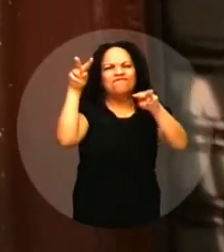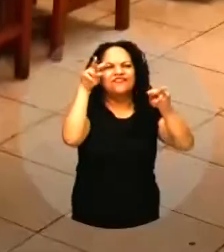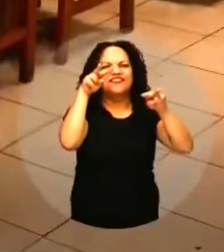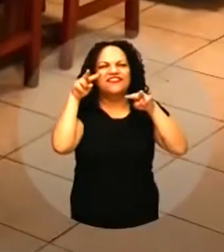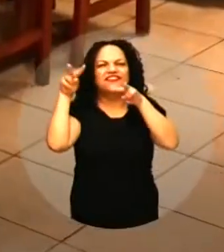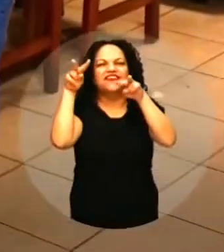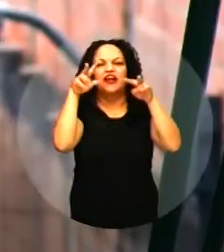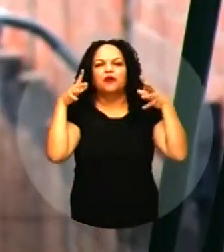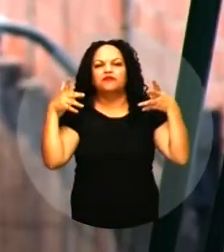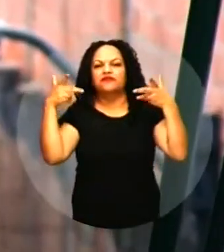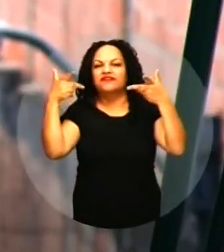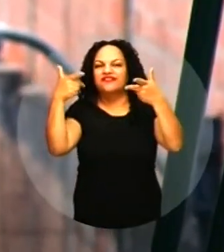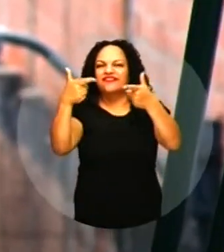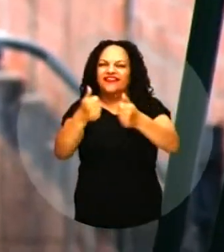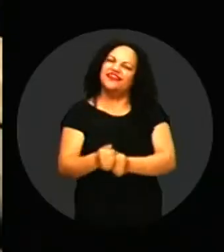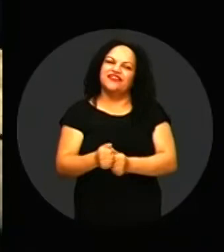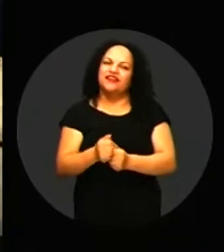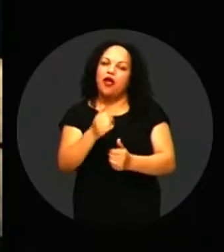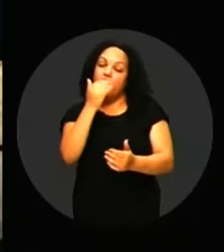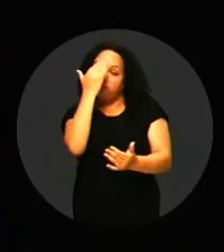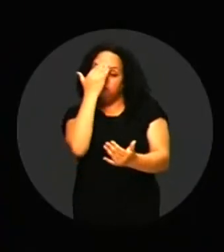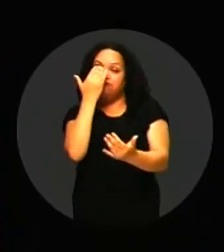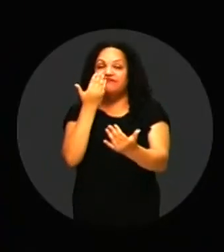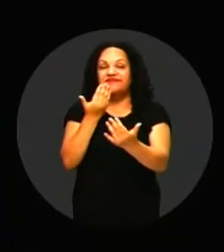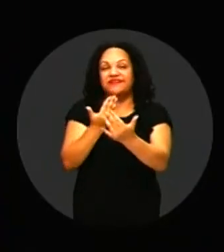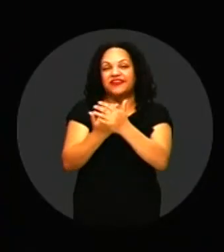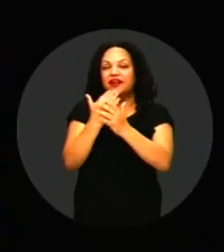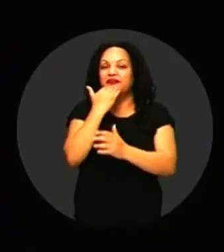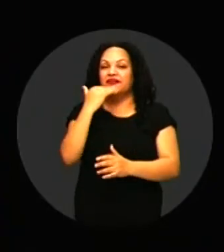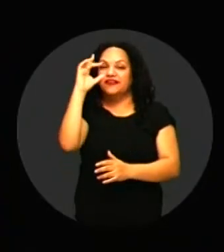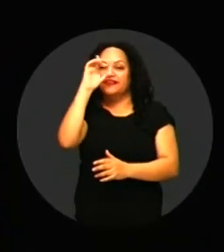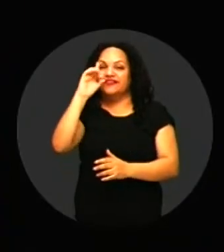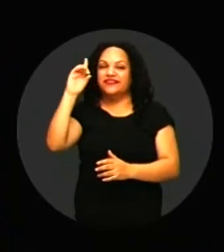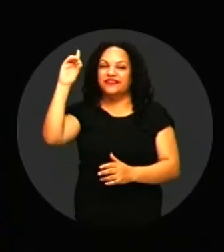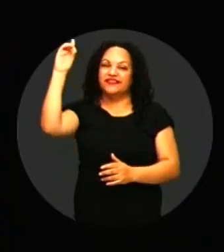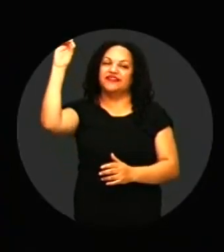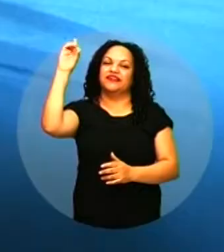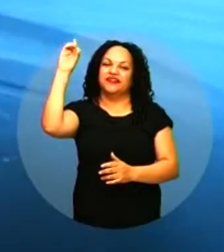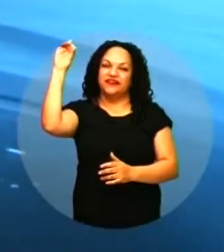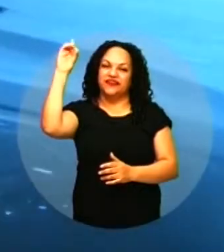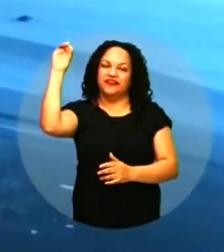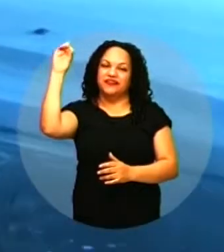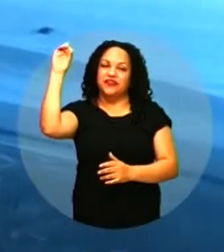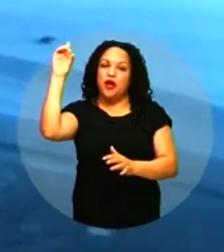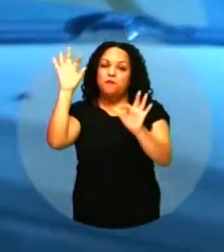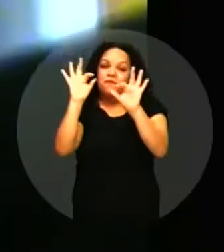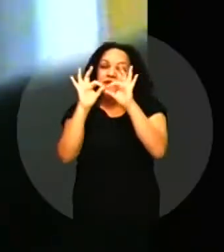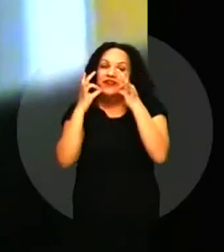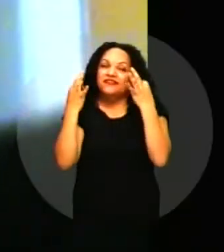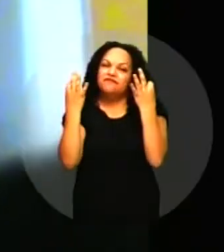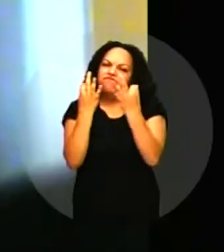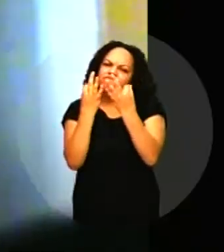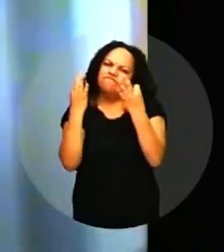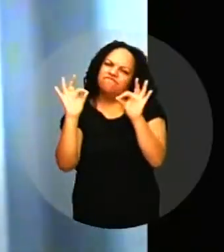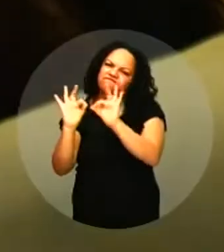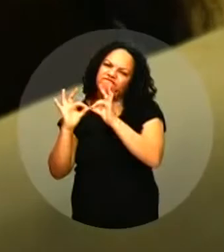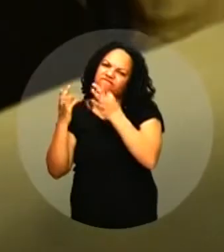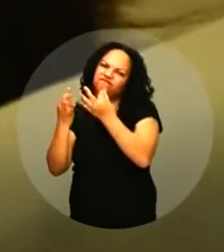por todos nós Tenho fé e peço a Deus Pra família,